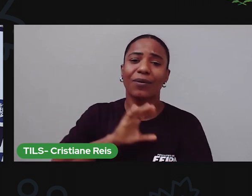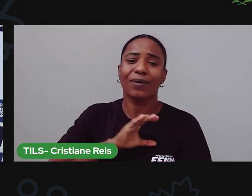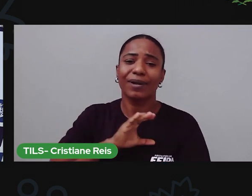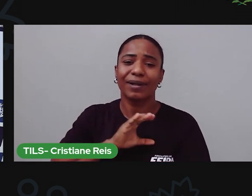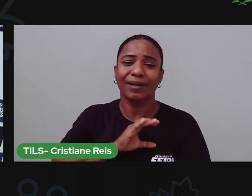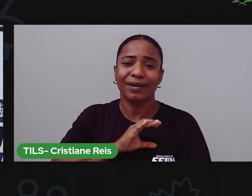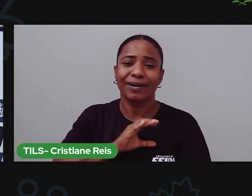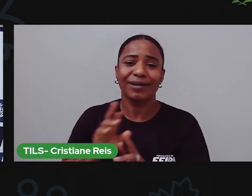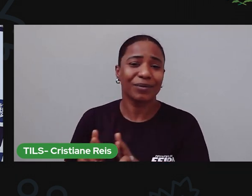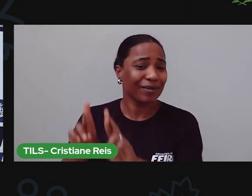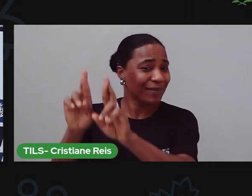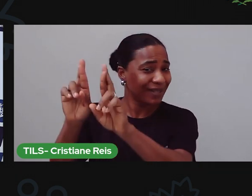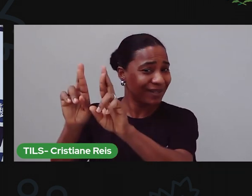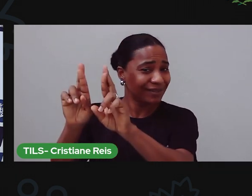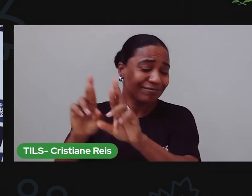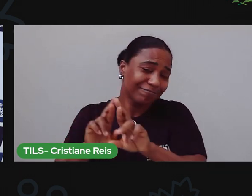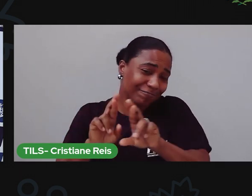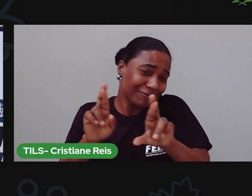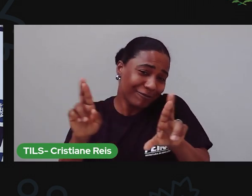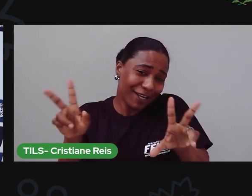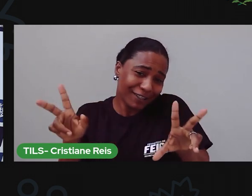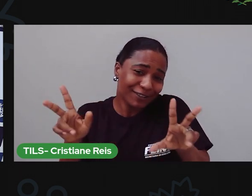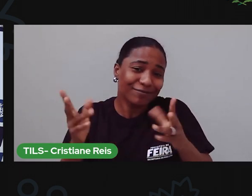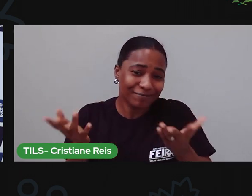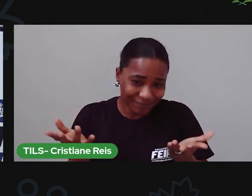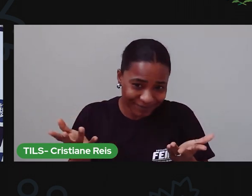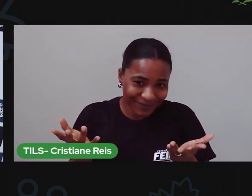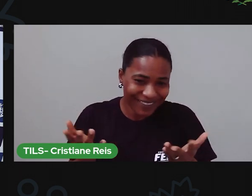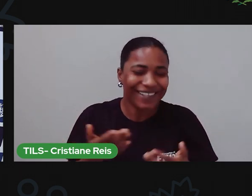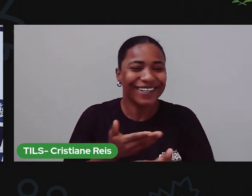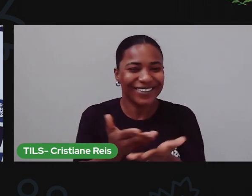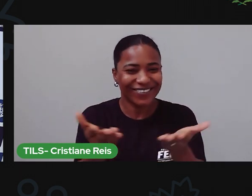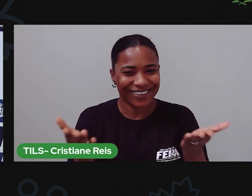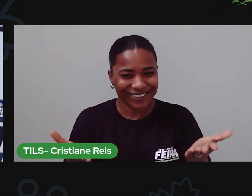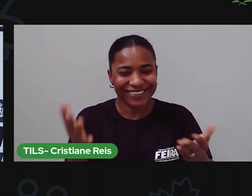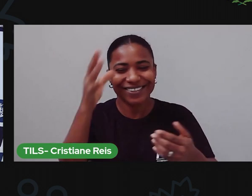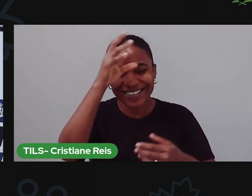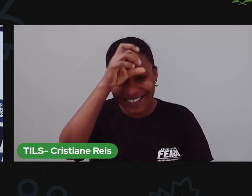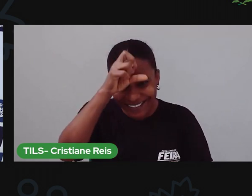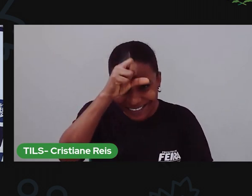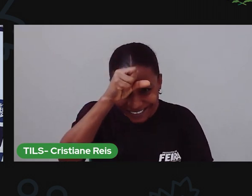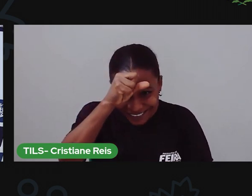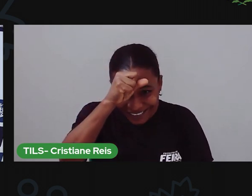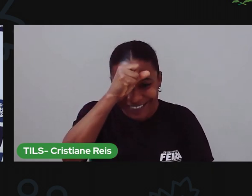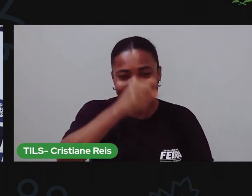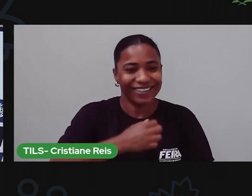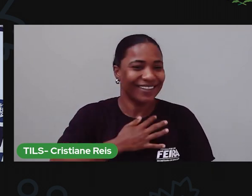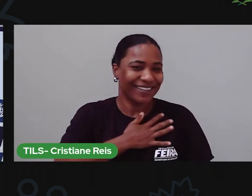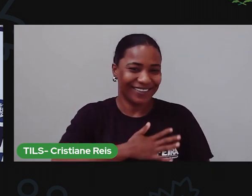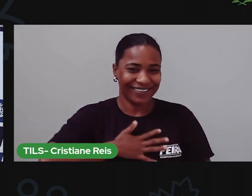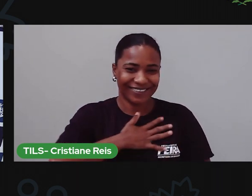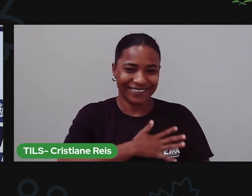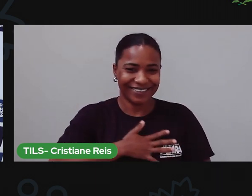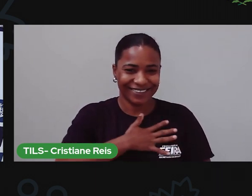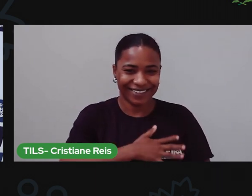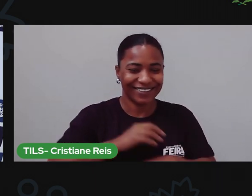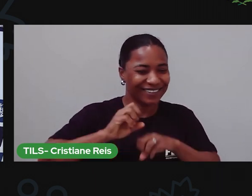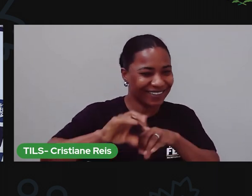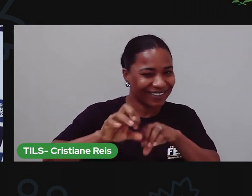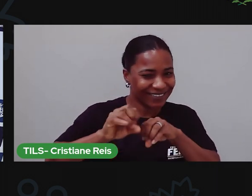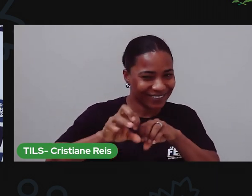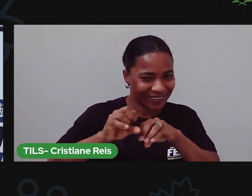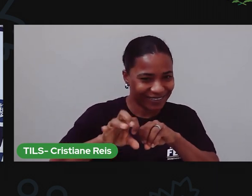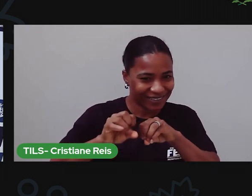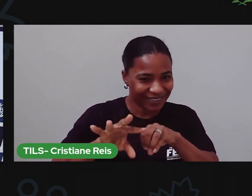Eu espero que você tenha aprendido. Tenha gostado da nossa aula. Então, eu vou sugerir que